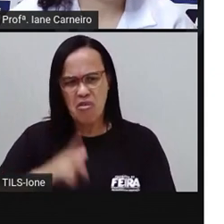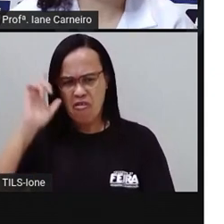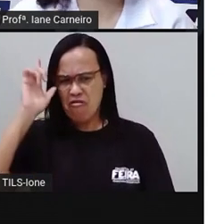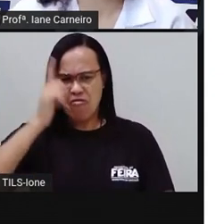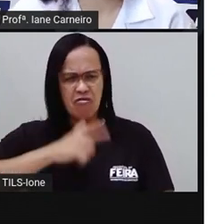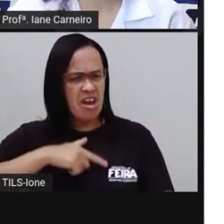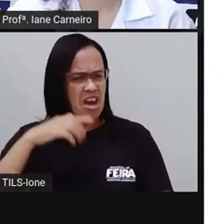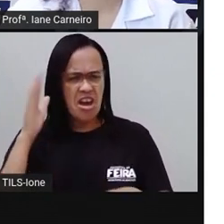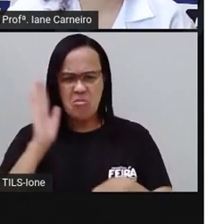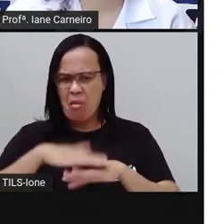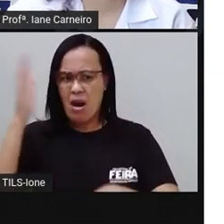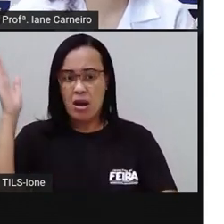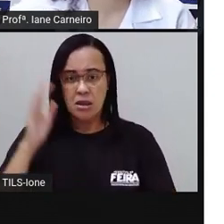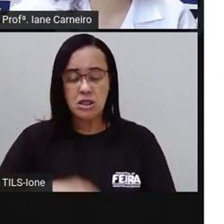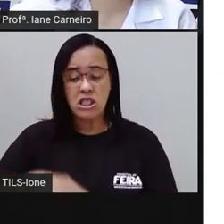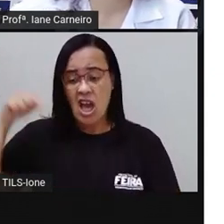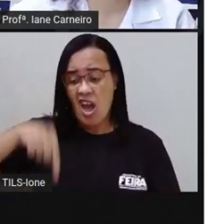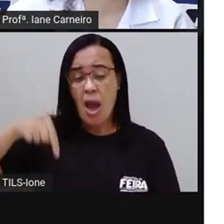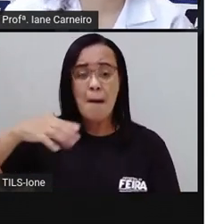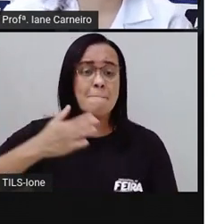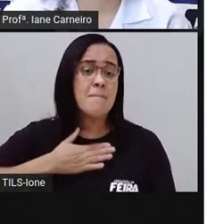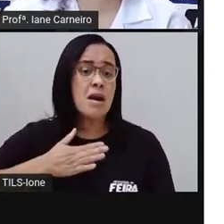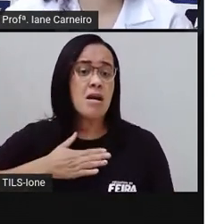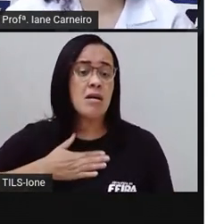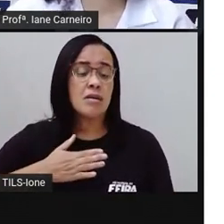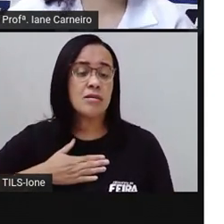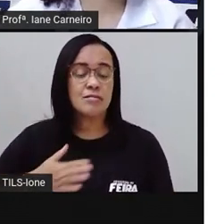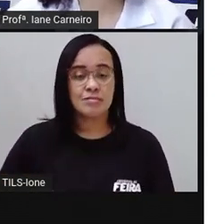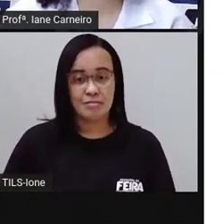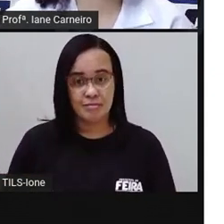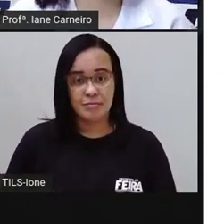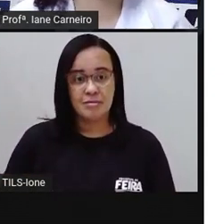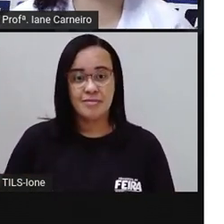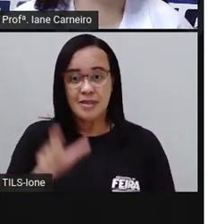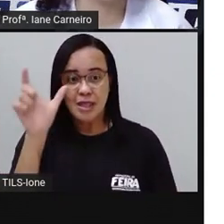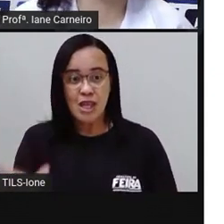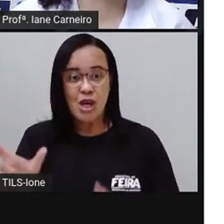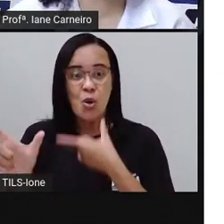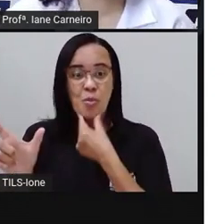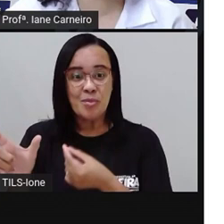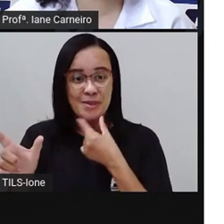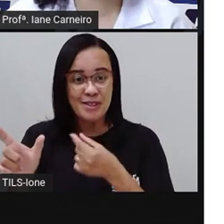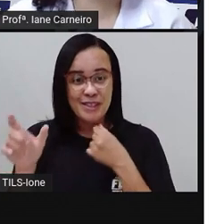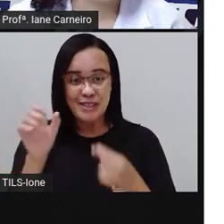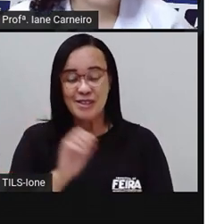Esta ponte é minha, rosnou o Duende. Theo respirou fundo.